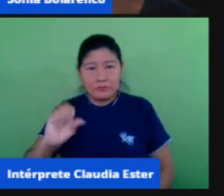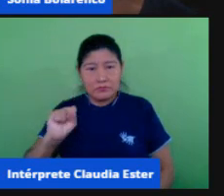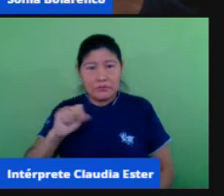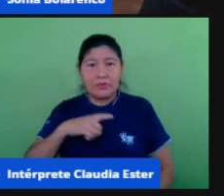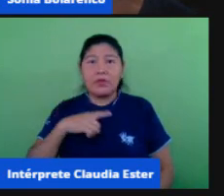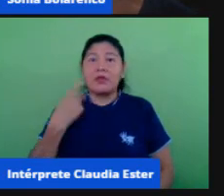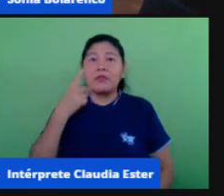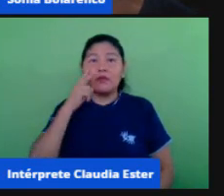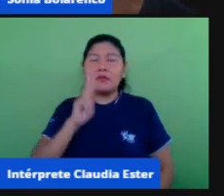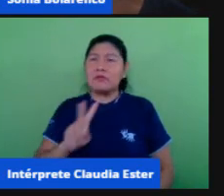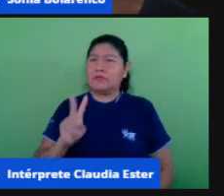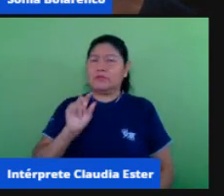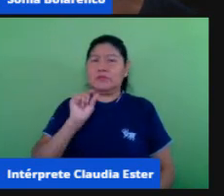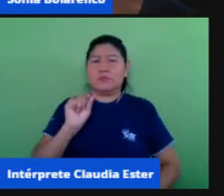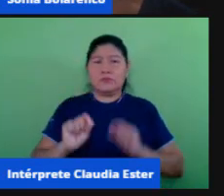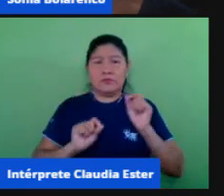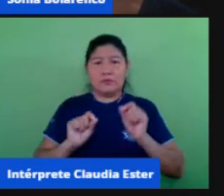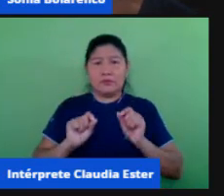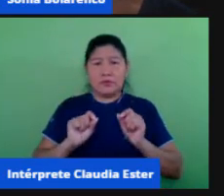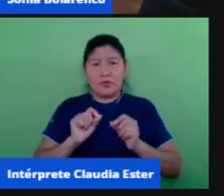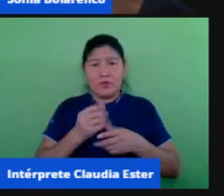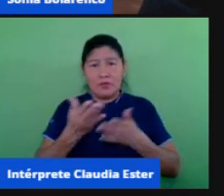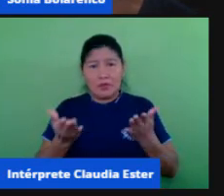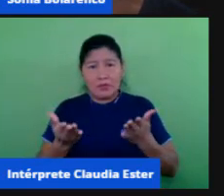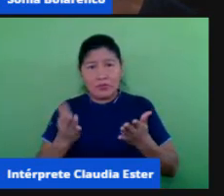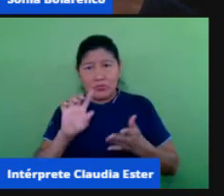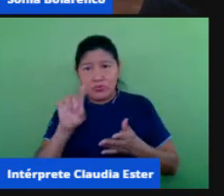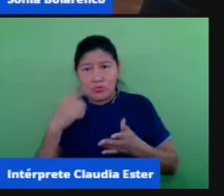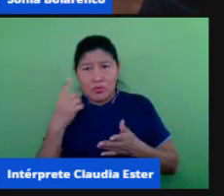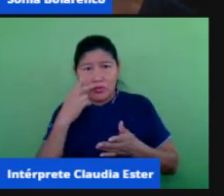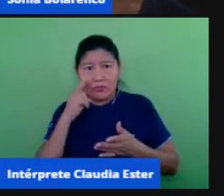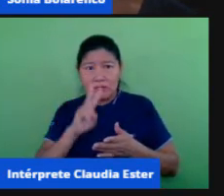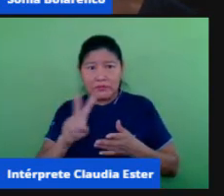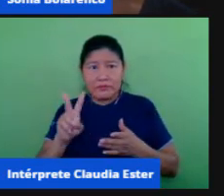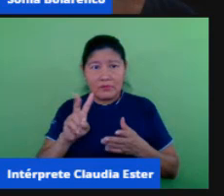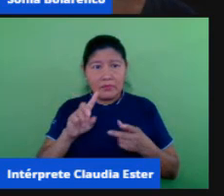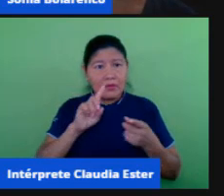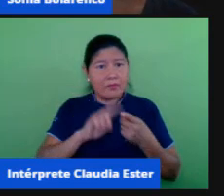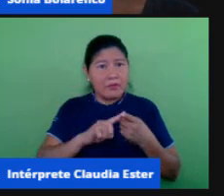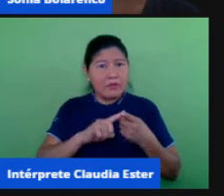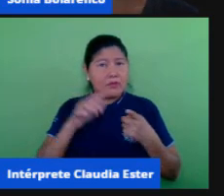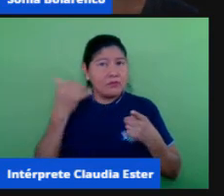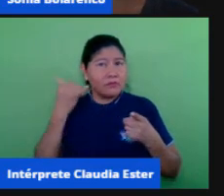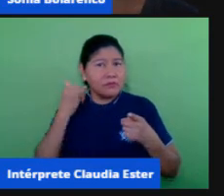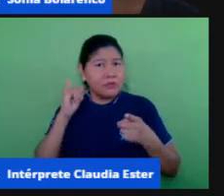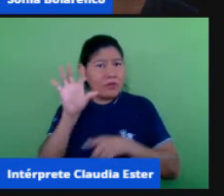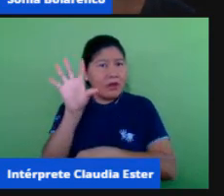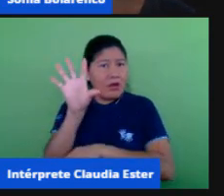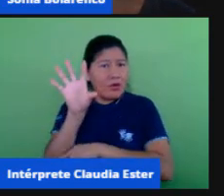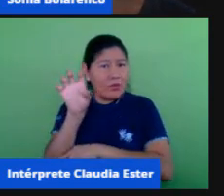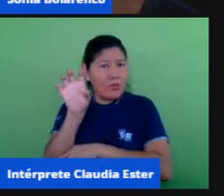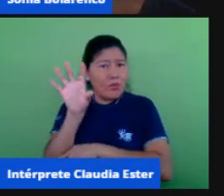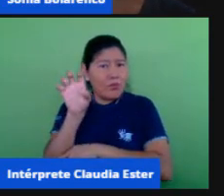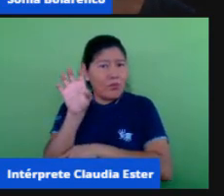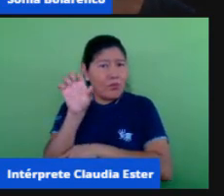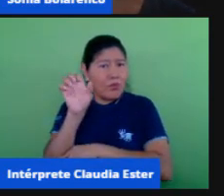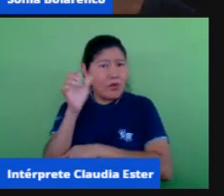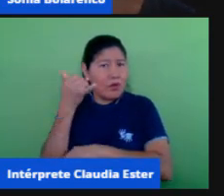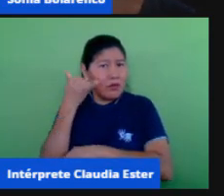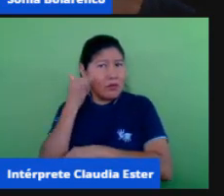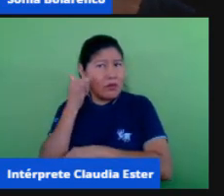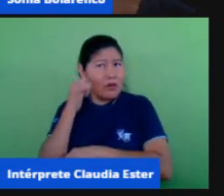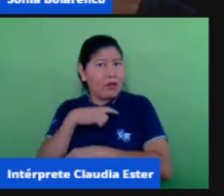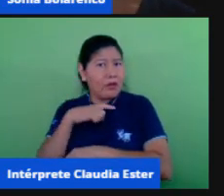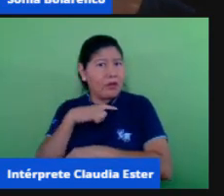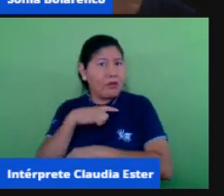de nós estarmos aqui com qualquer TIC e achar que não eu já sei de tudo porque eu estou no celular porque eu tenho o